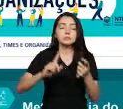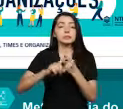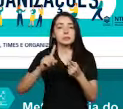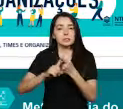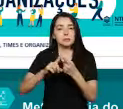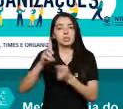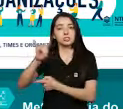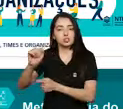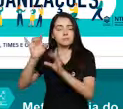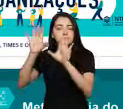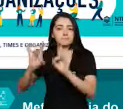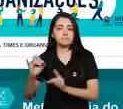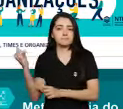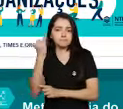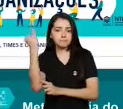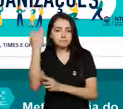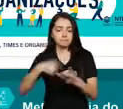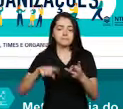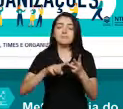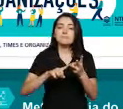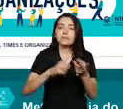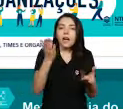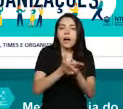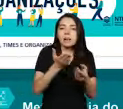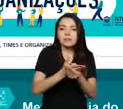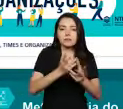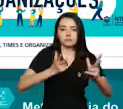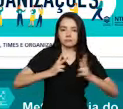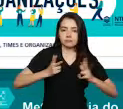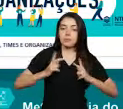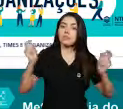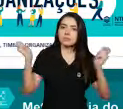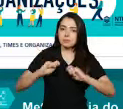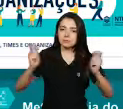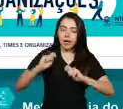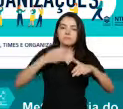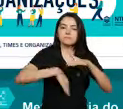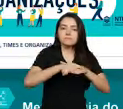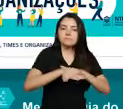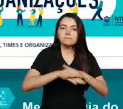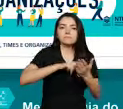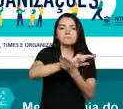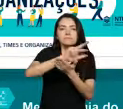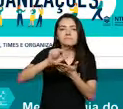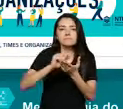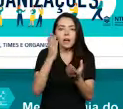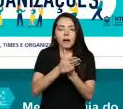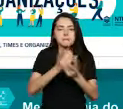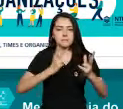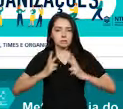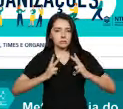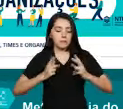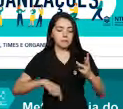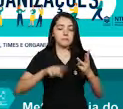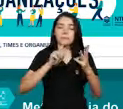datas importantes. Os arquivos privados, que dá a possibilidade de guardar arquivos diversos de maneira privada. E